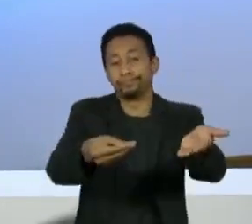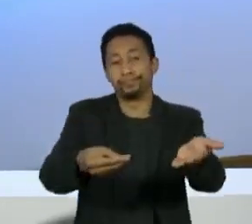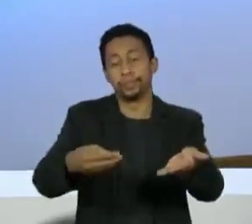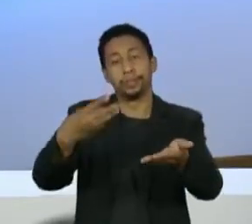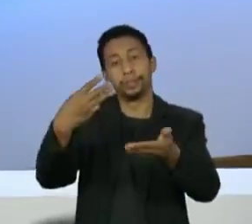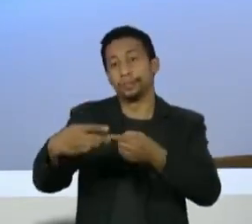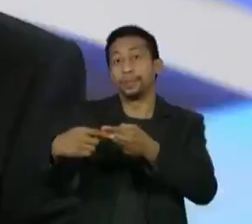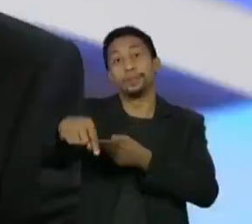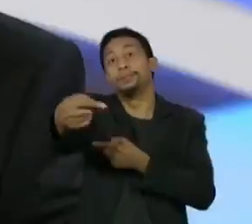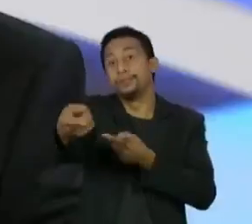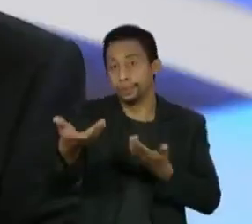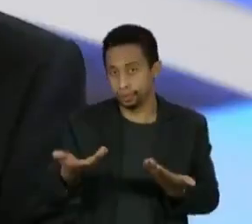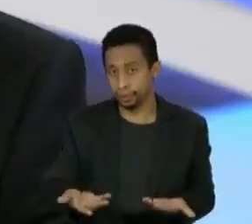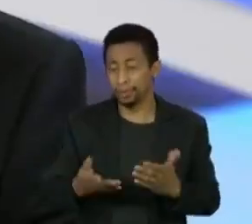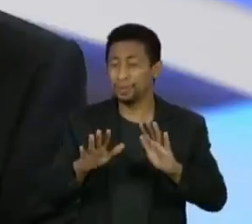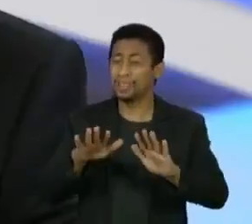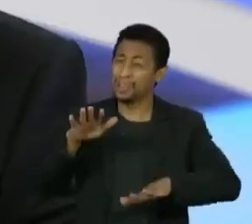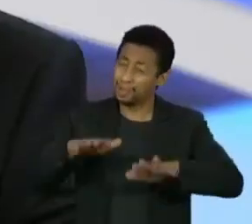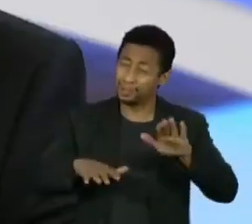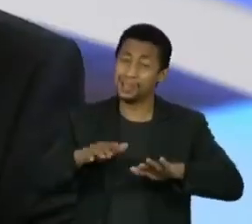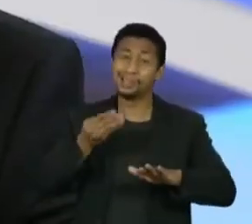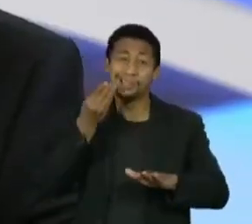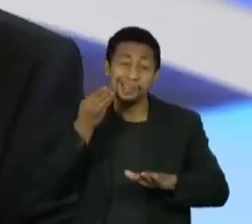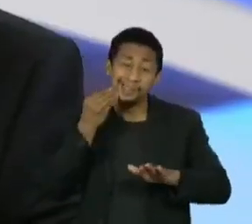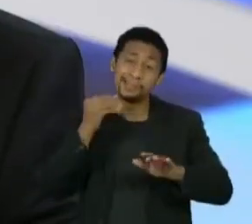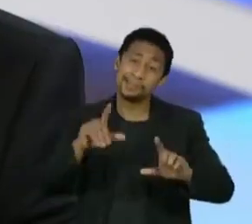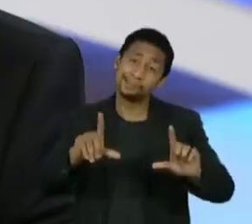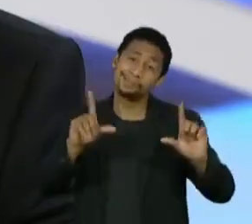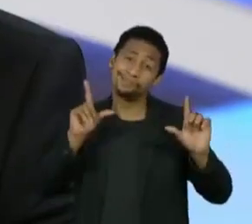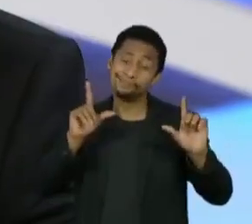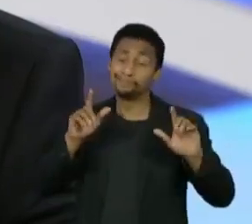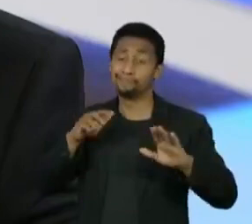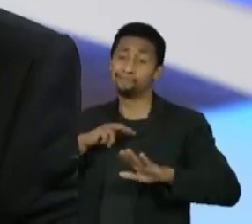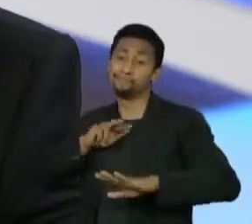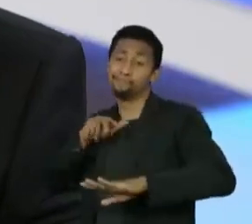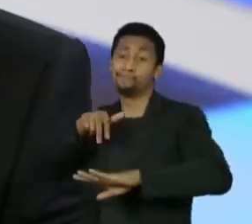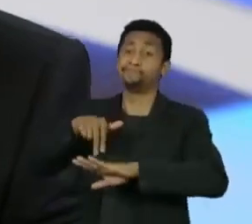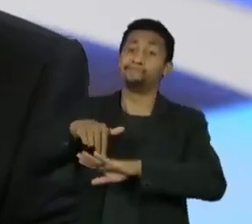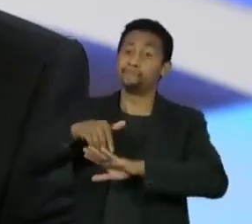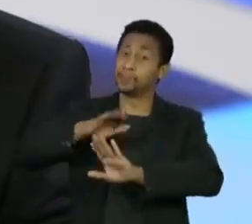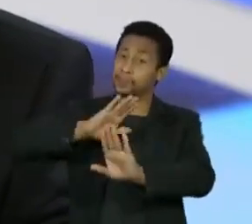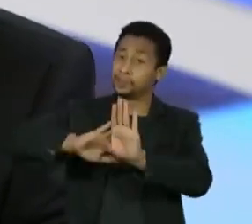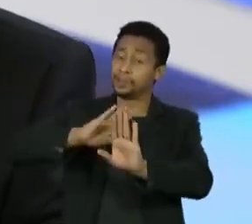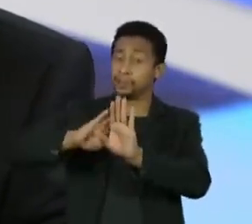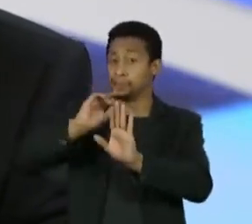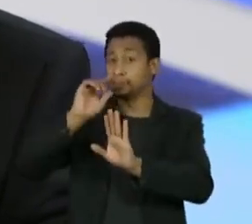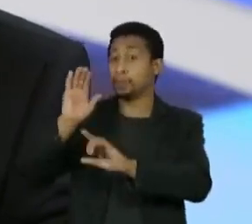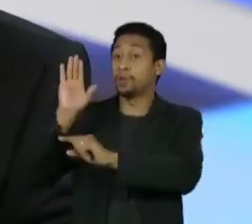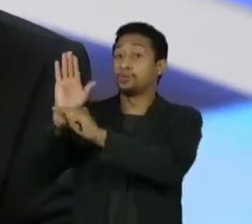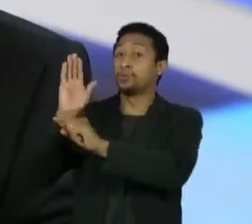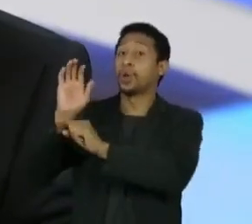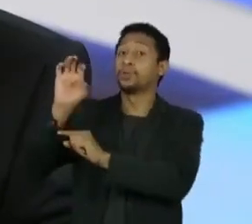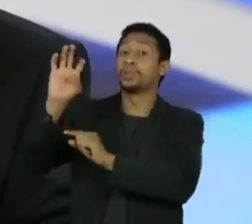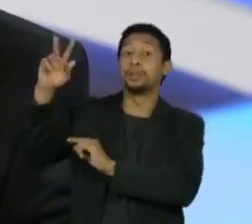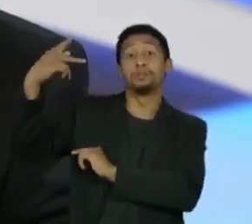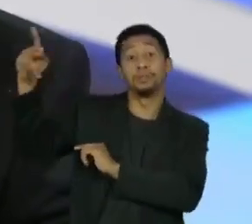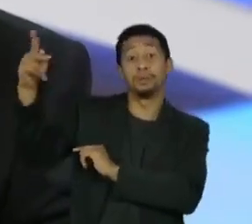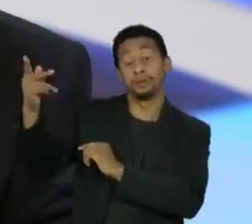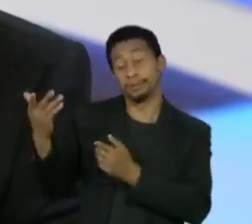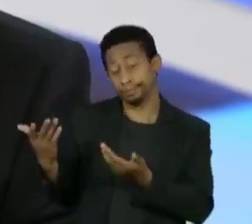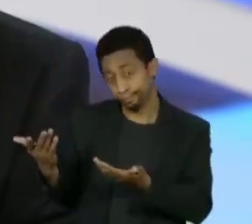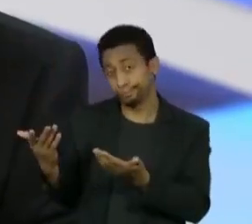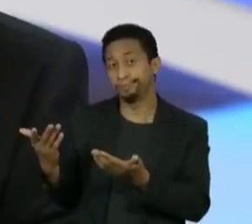que as pessoas tentem buscar protagonismo político, acho natural que cada um tente ter um interesse particular no seu Estado, do seu ponto de vista de